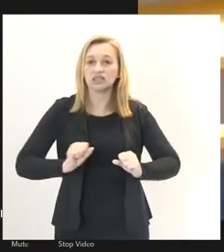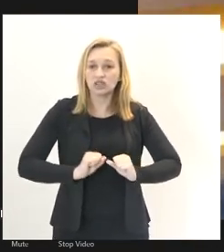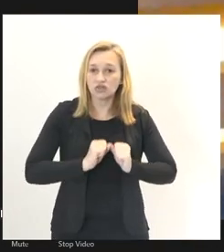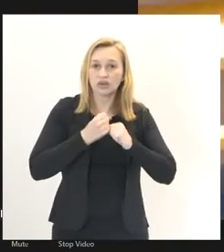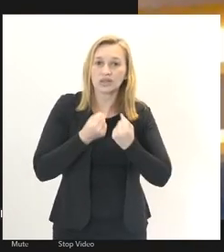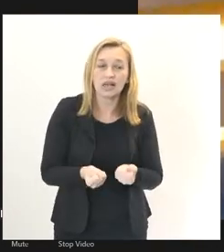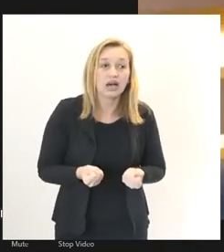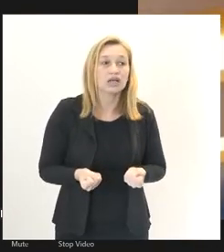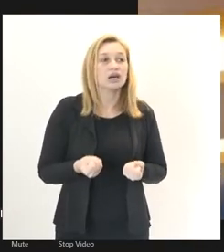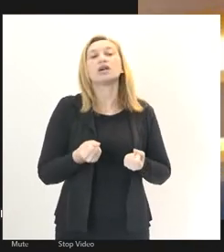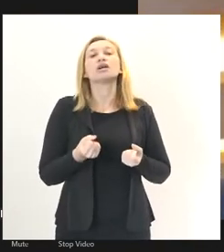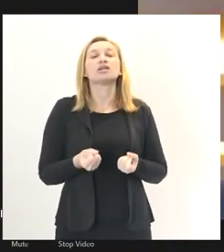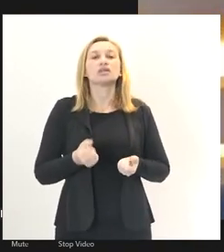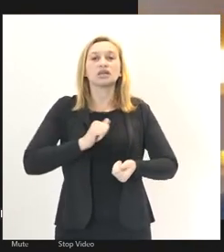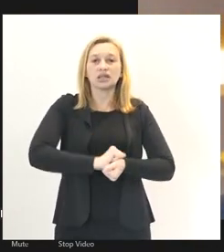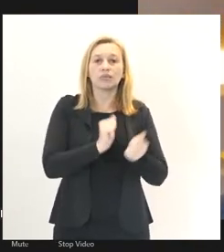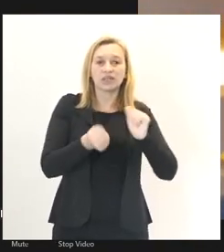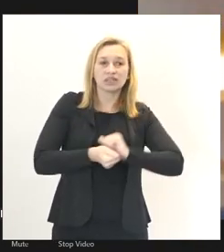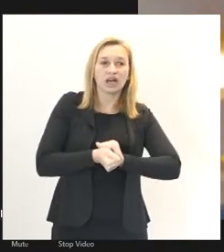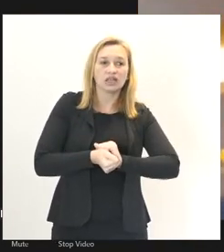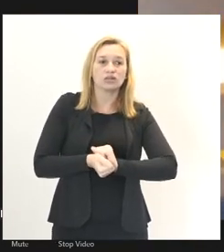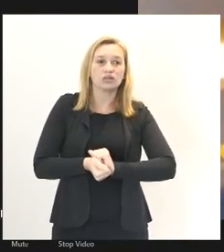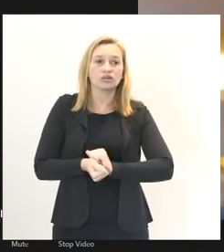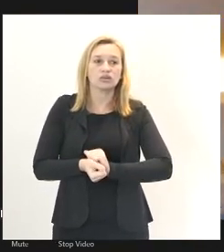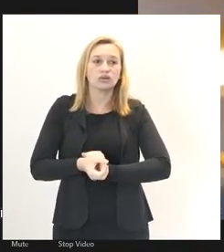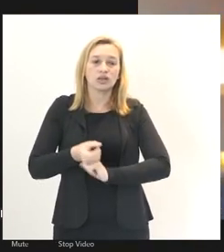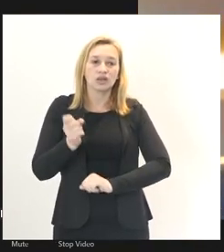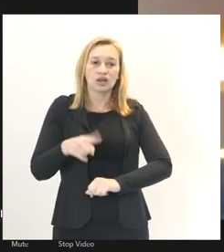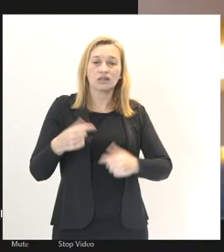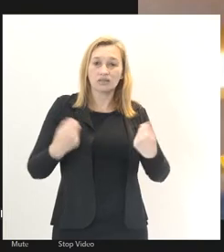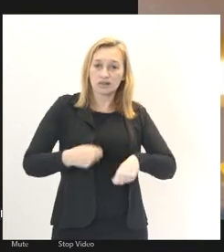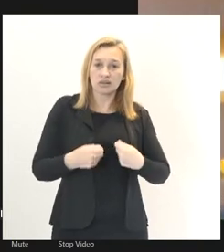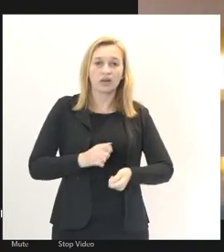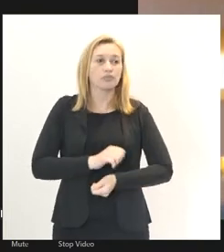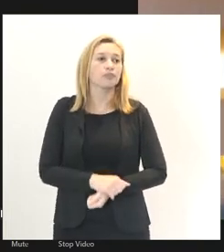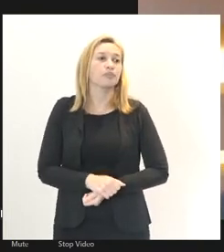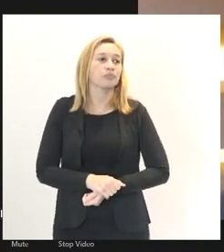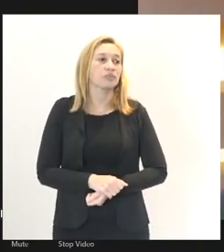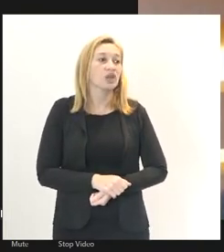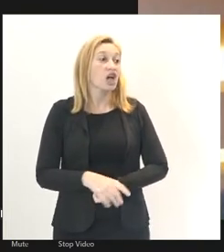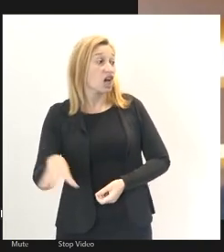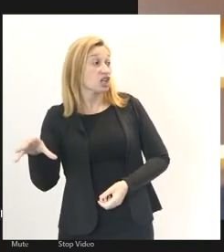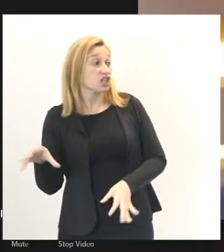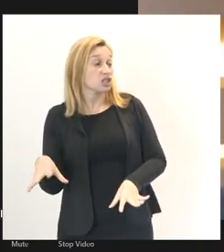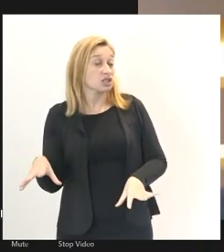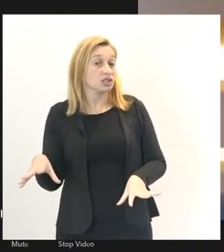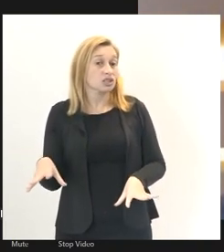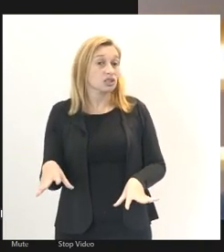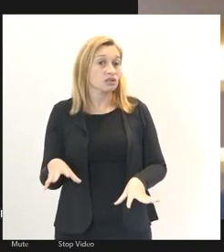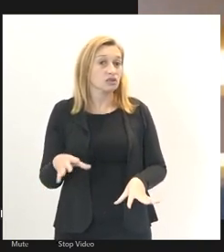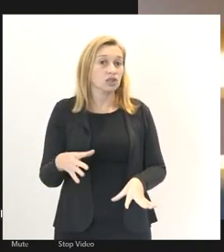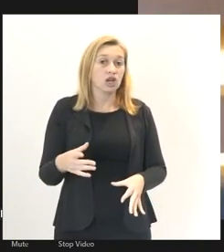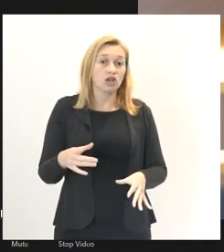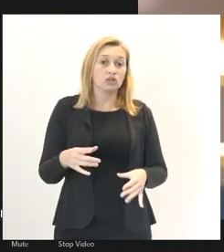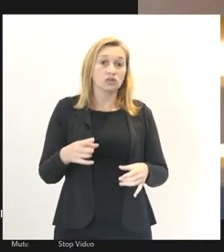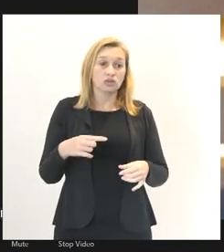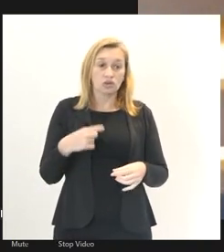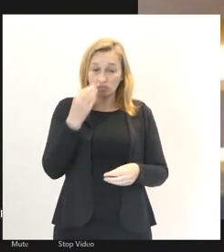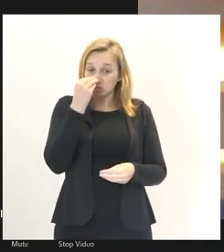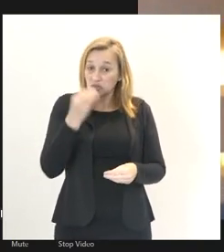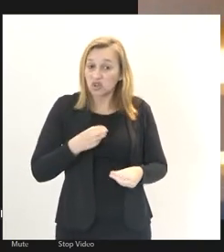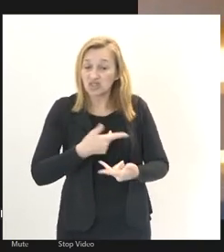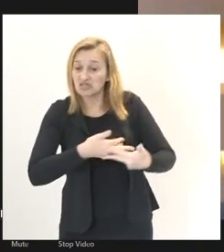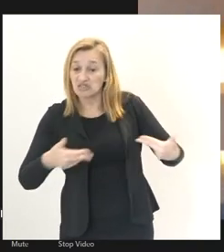mas porque dotado dos instrumentos necessários para ser eficiente. a gente ouve muita gente extremamente injustiçado por vários